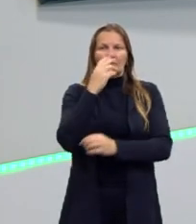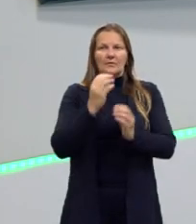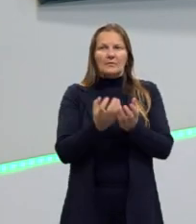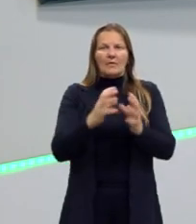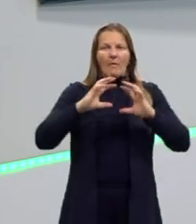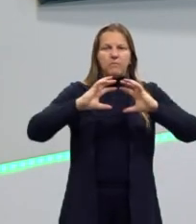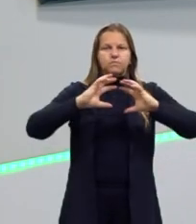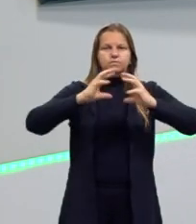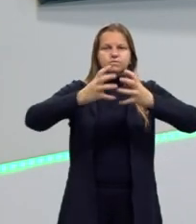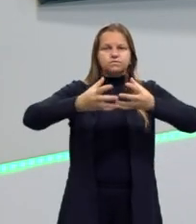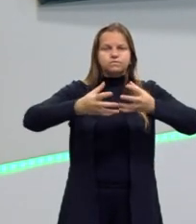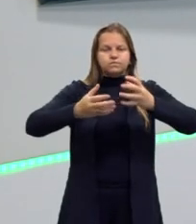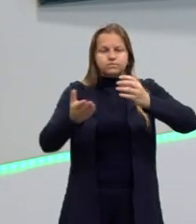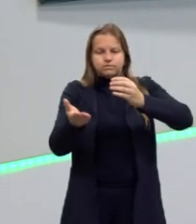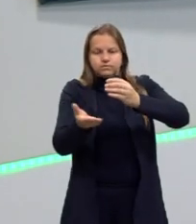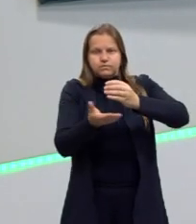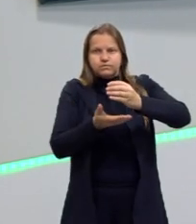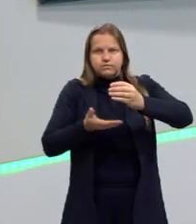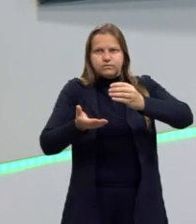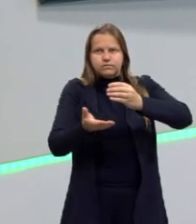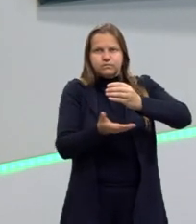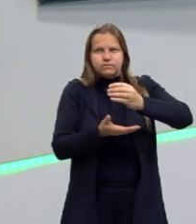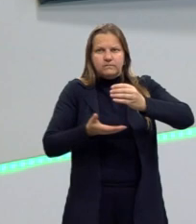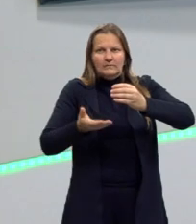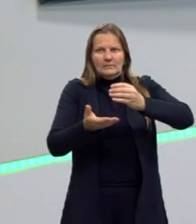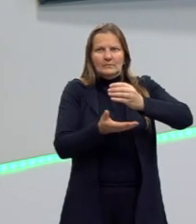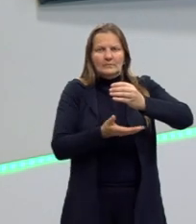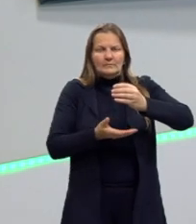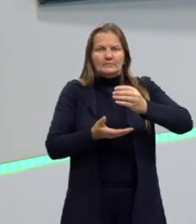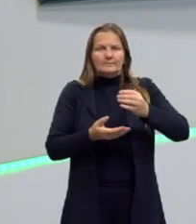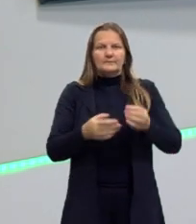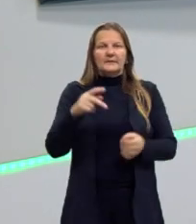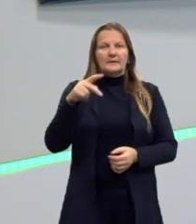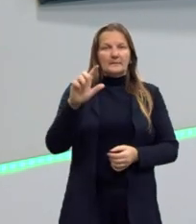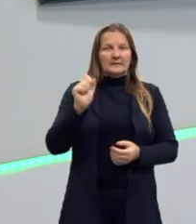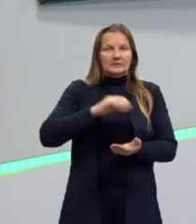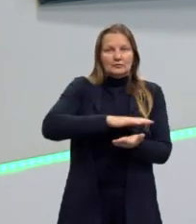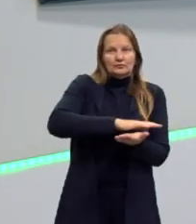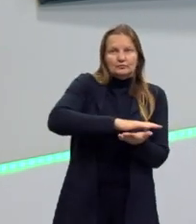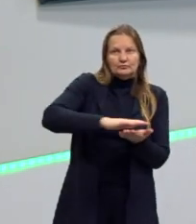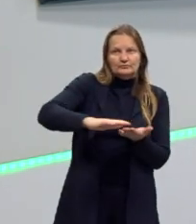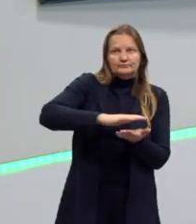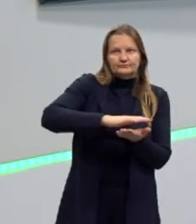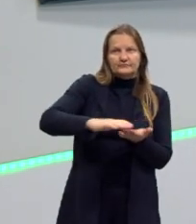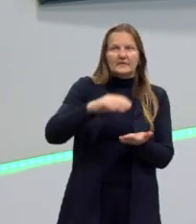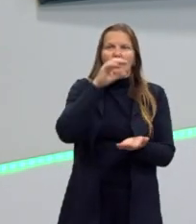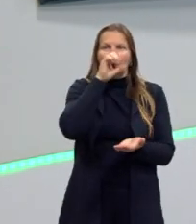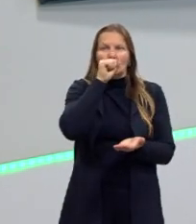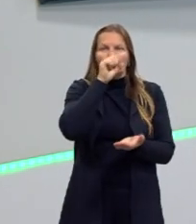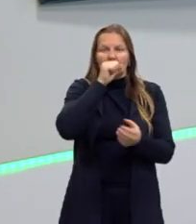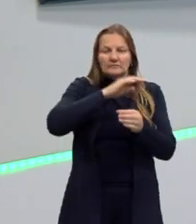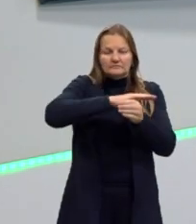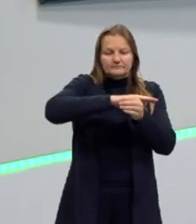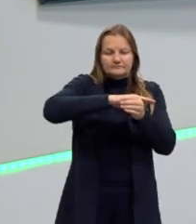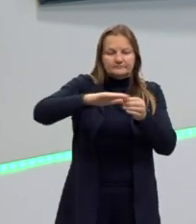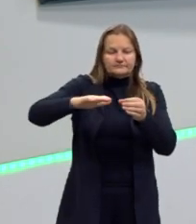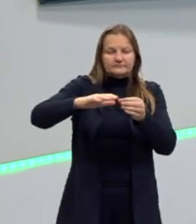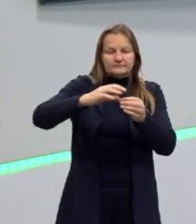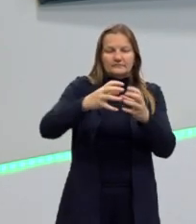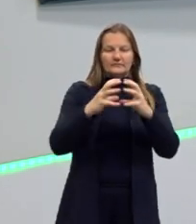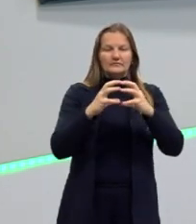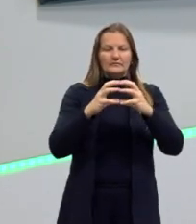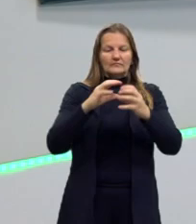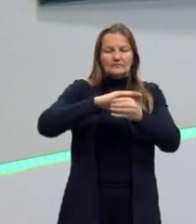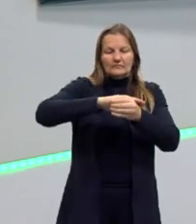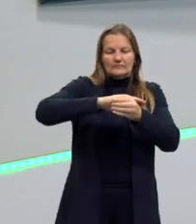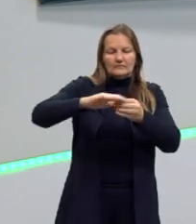da esfera cortada por um plano. Ou se nós pegássemos a laranja e tirássemos ali, né? Fazer aquele corte